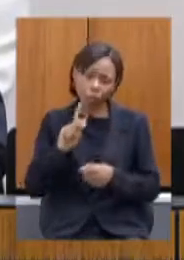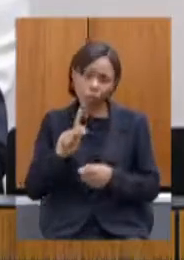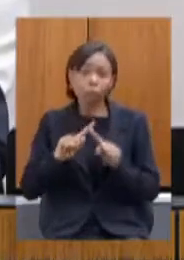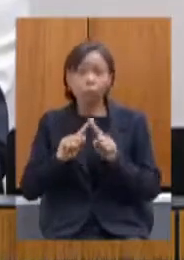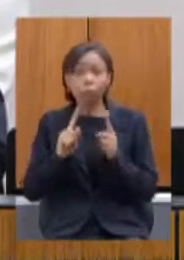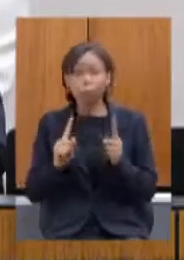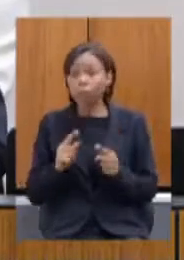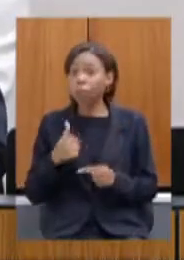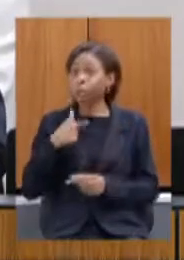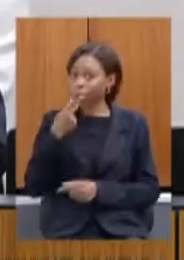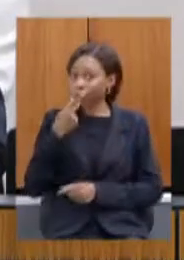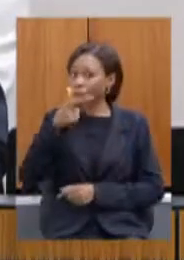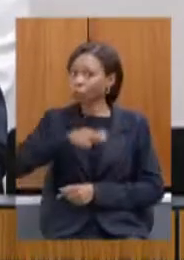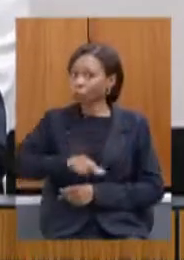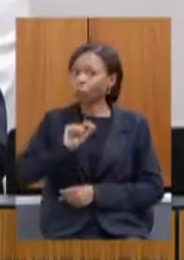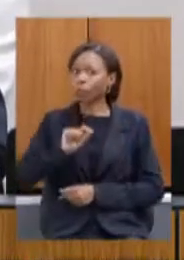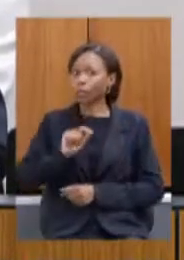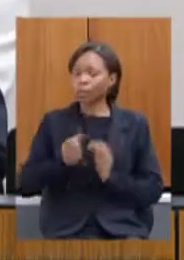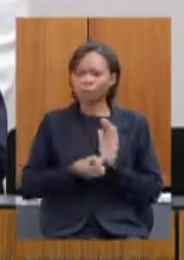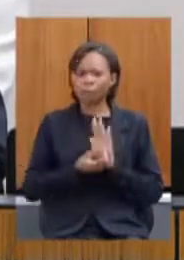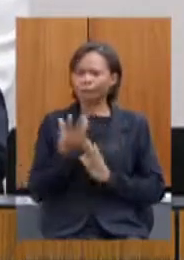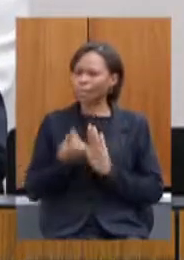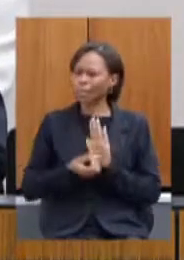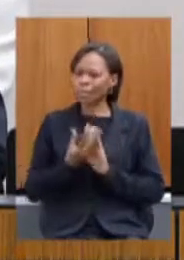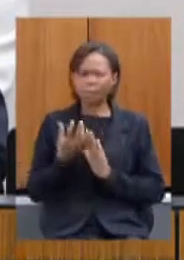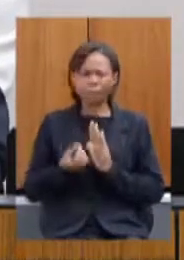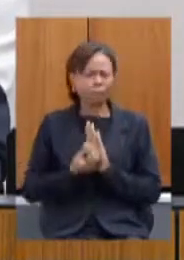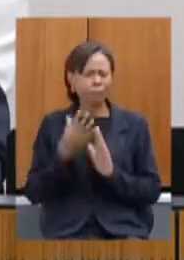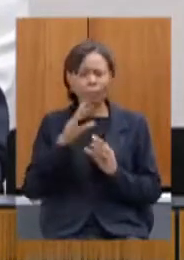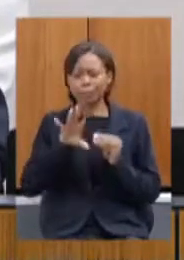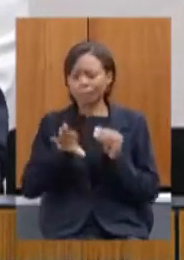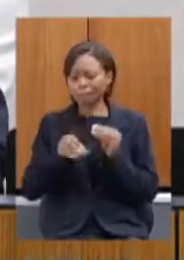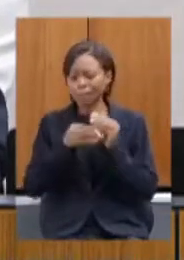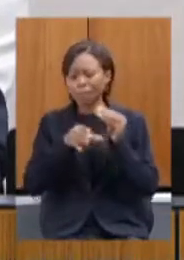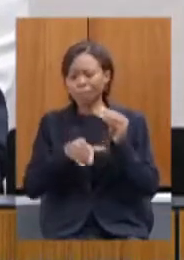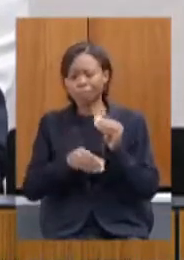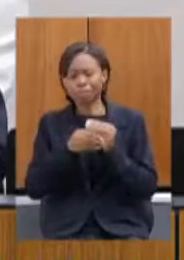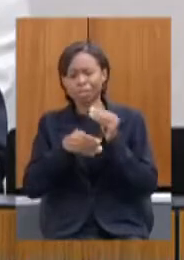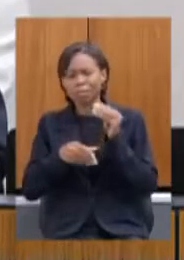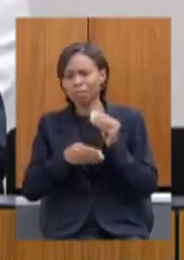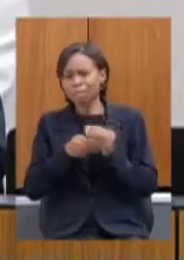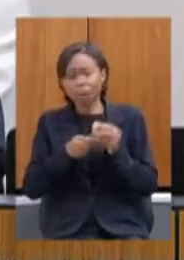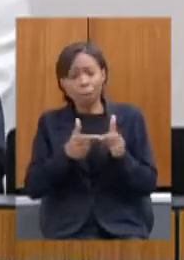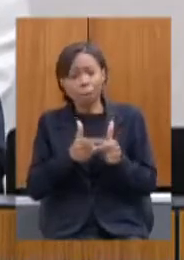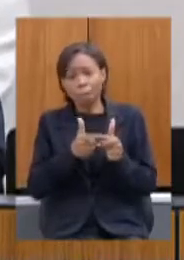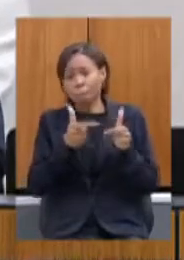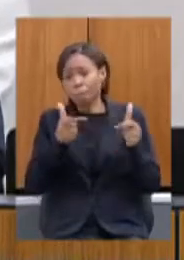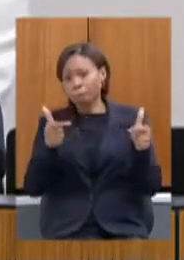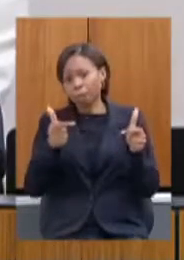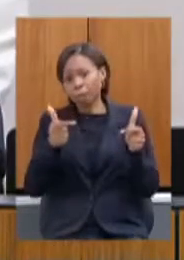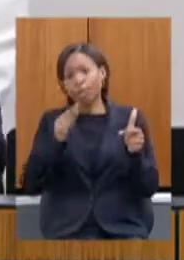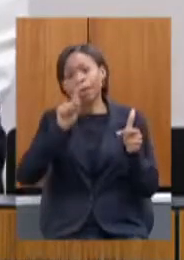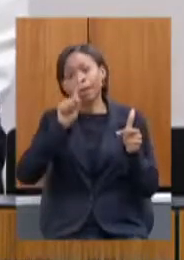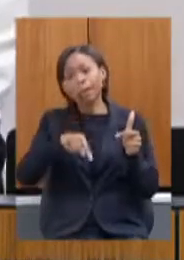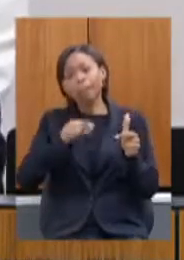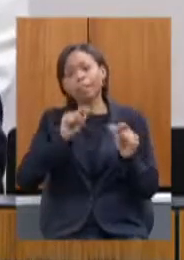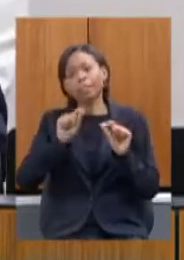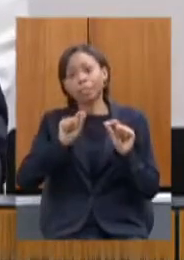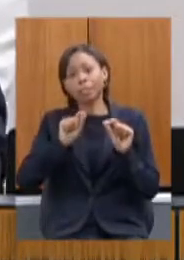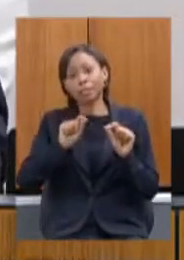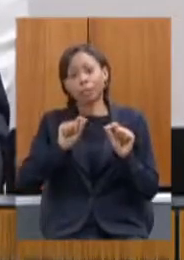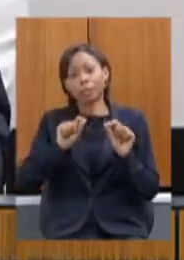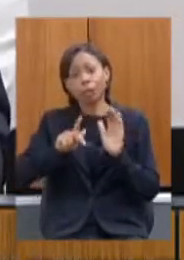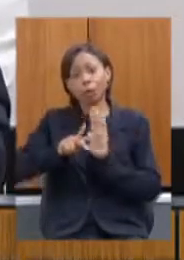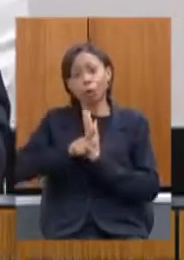muitas e muitas emendas a maioria delas elas vem de de enfrentamento